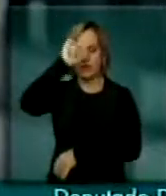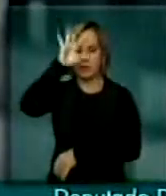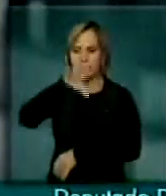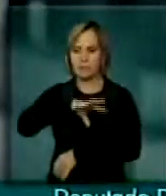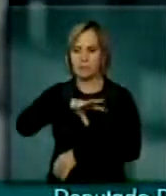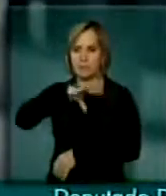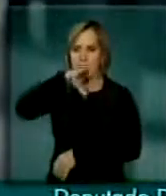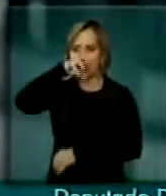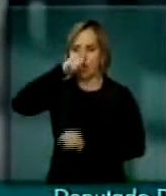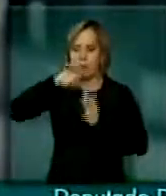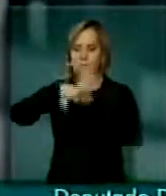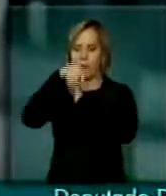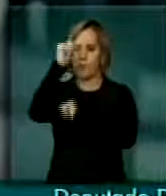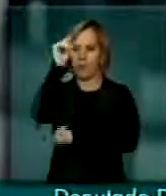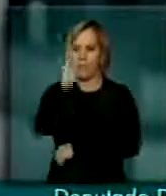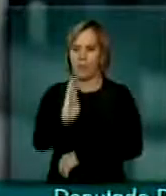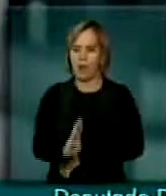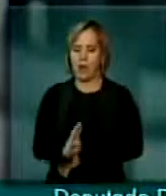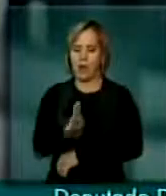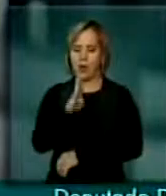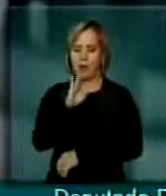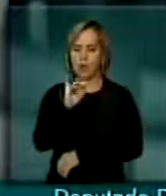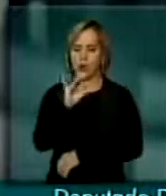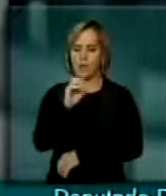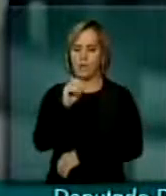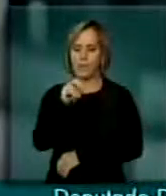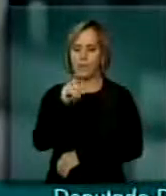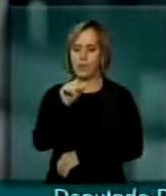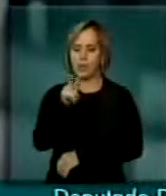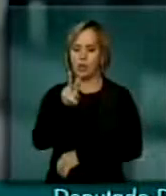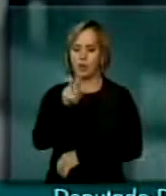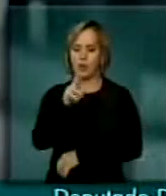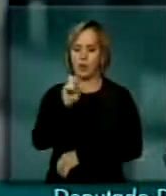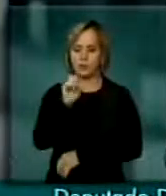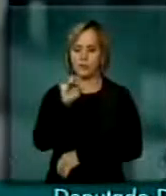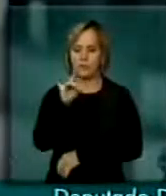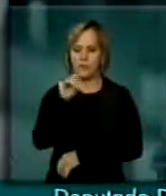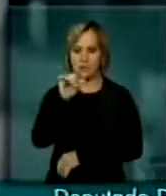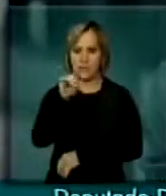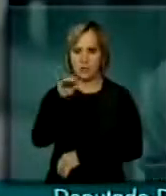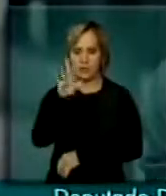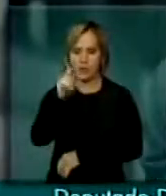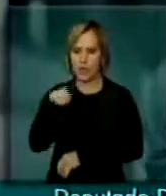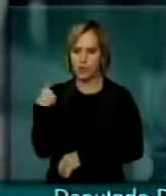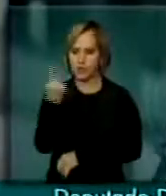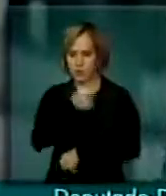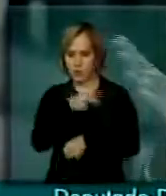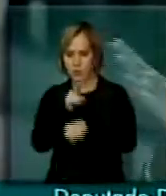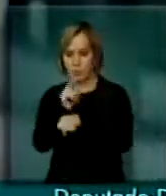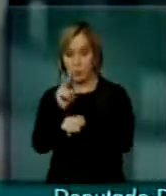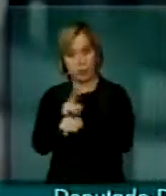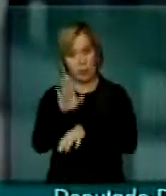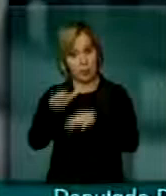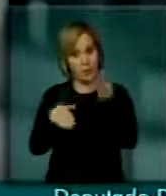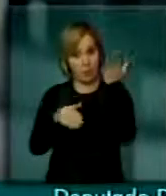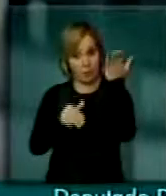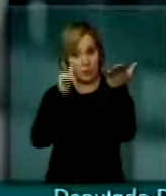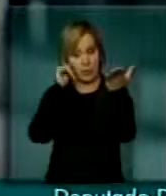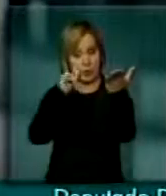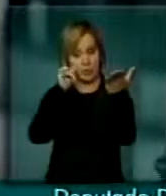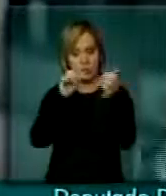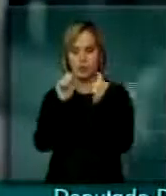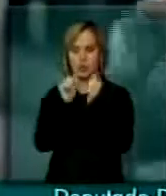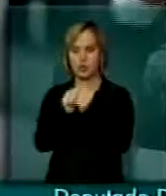biodiversidade. Todos nós amamos a Amazônia, devemos defendê-la. E a senhora talvez seja, junto com o deputado Atila,